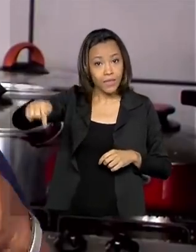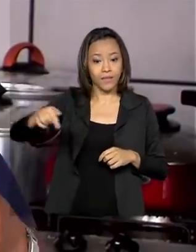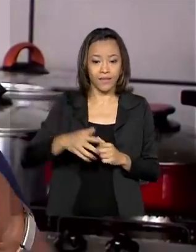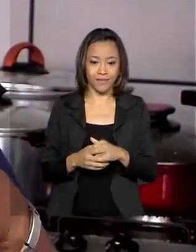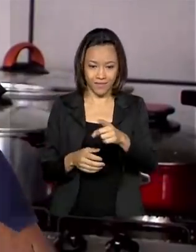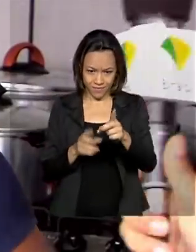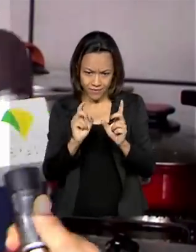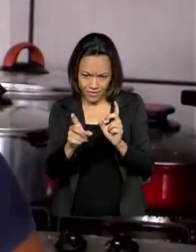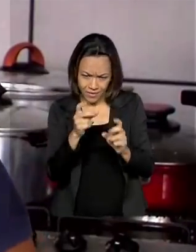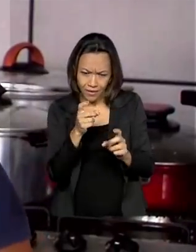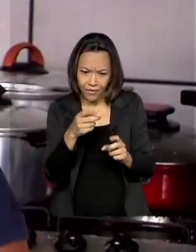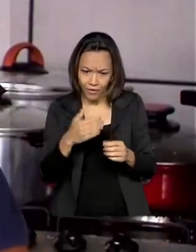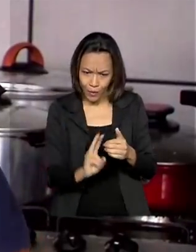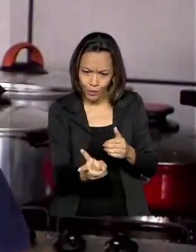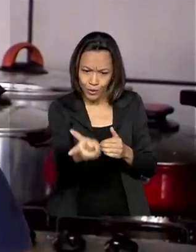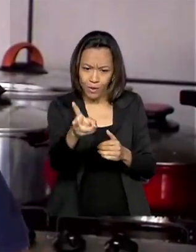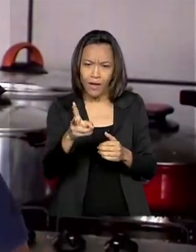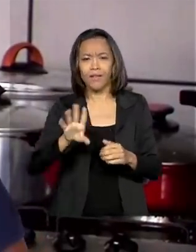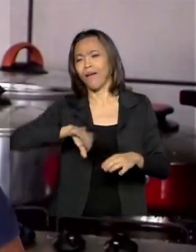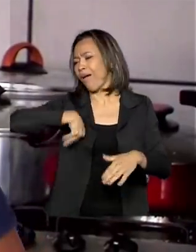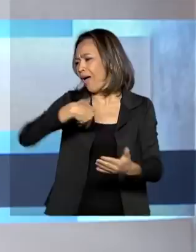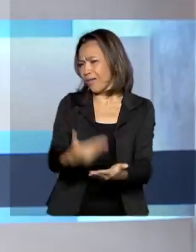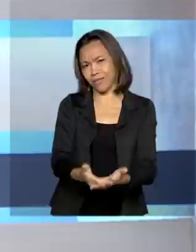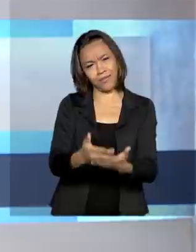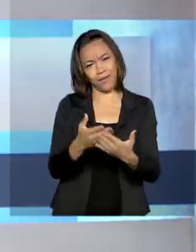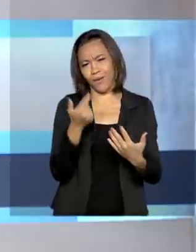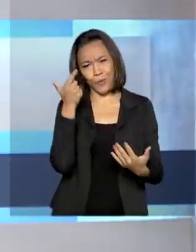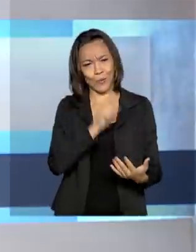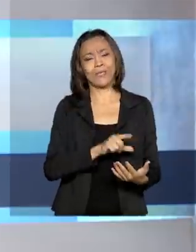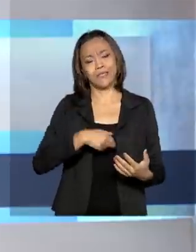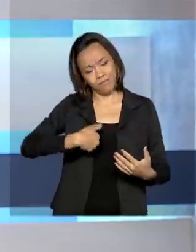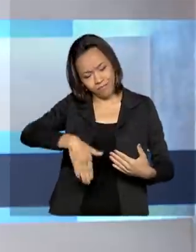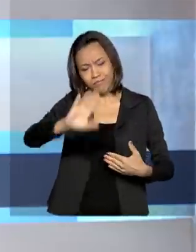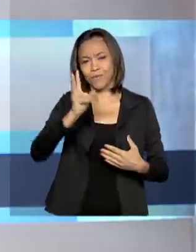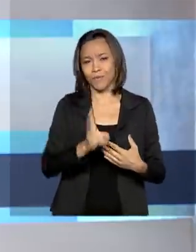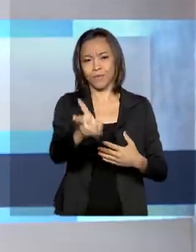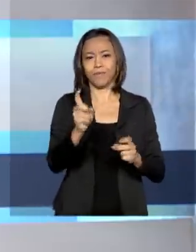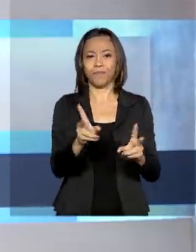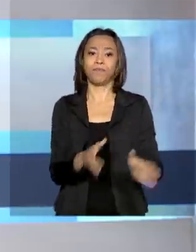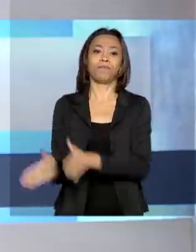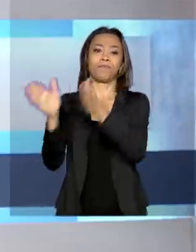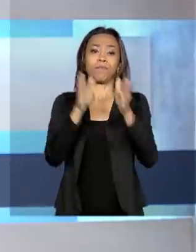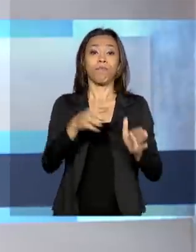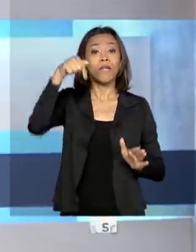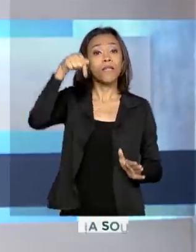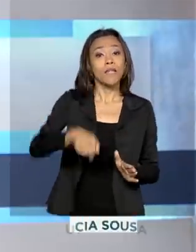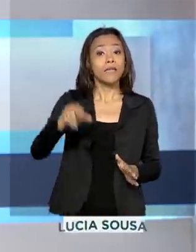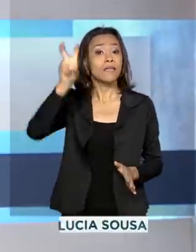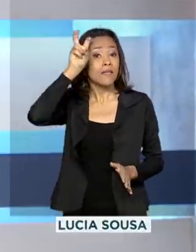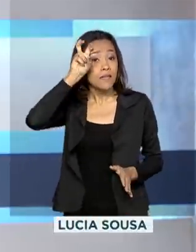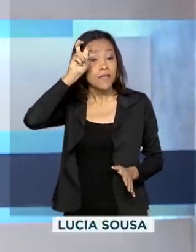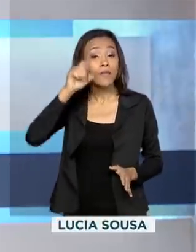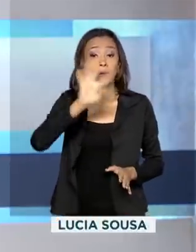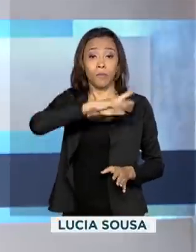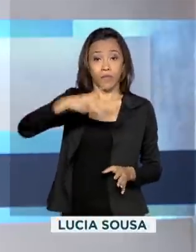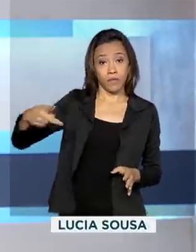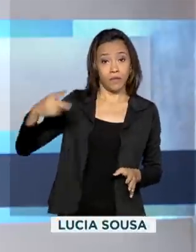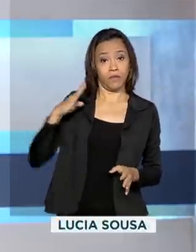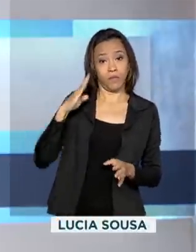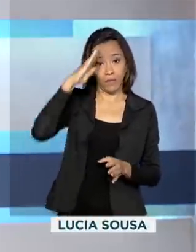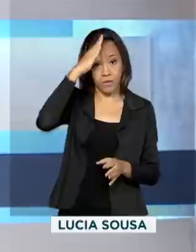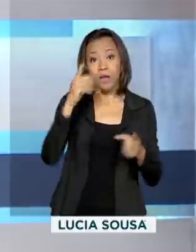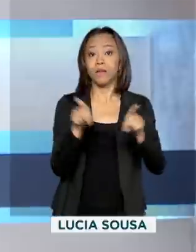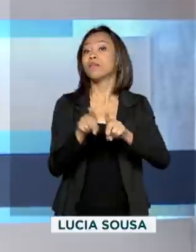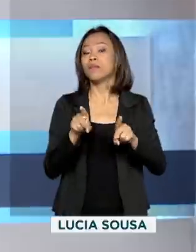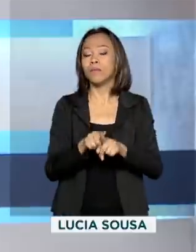panelada aí muito tempo ainda? Muito tempo, enquanto aguentar. E nesta quinta-feira, o presidente Jair Bolsonaro e o ministro